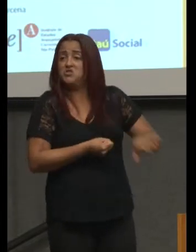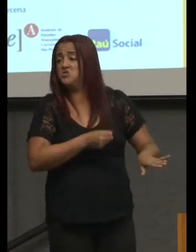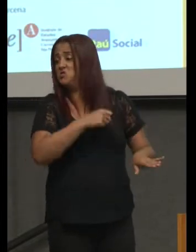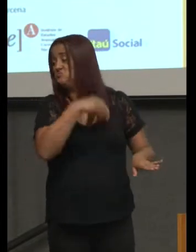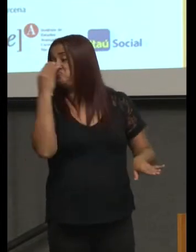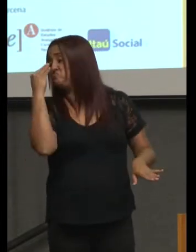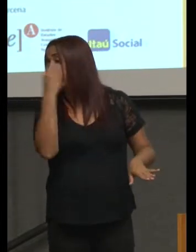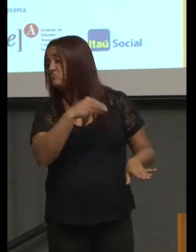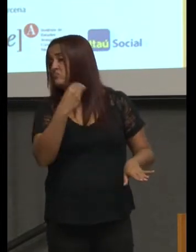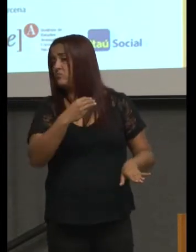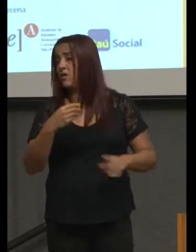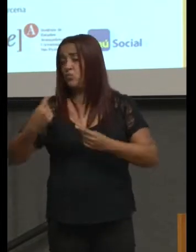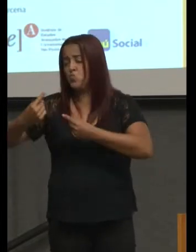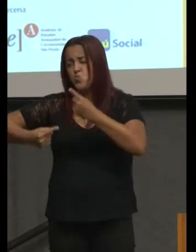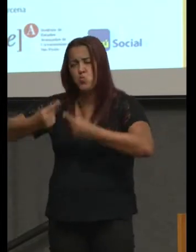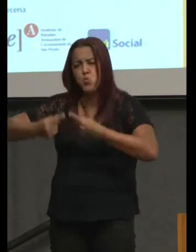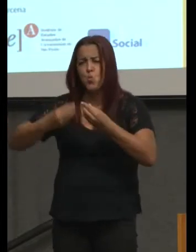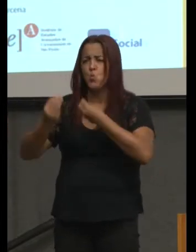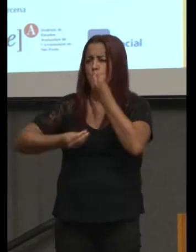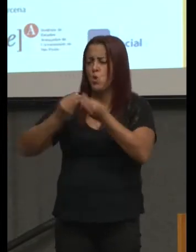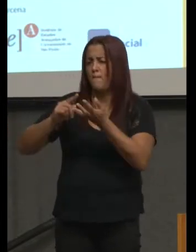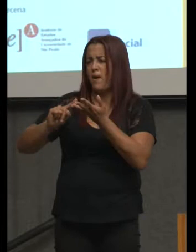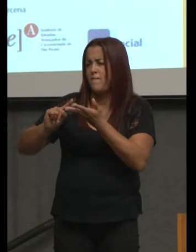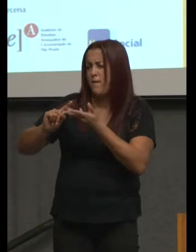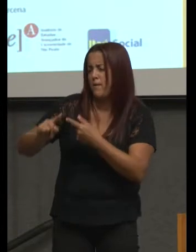do ano se eu não avalia se cumpriu aquilo ou não.